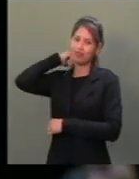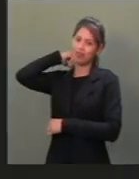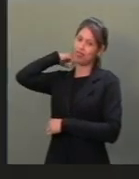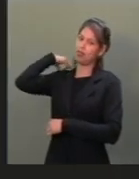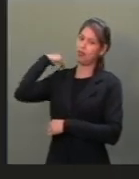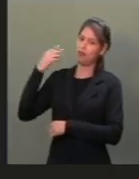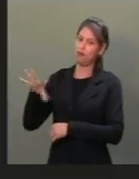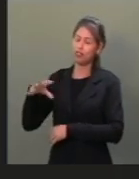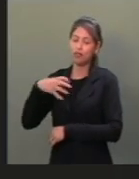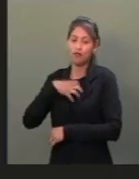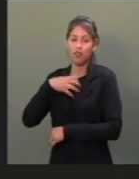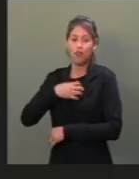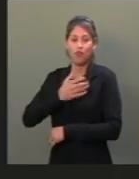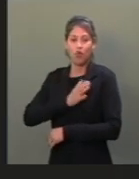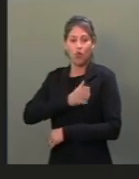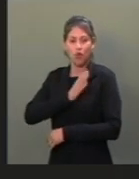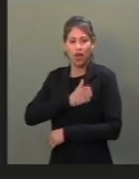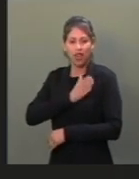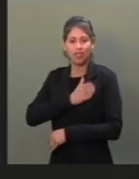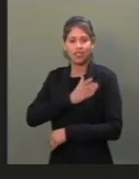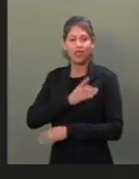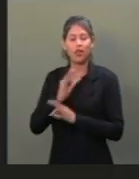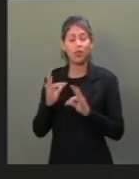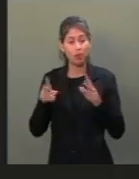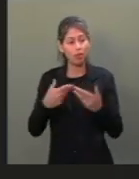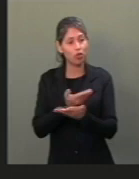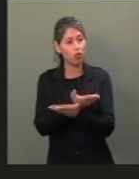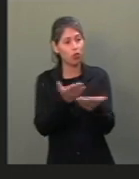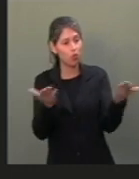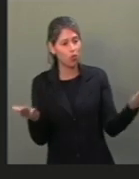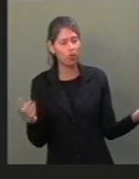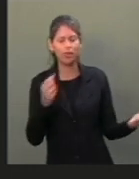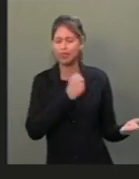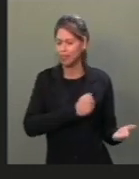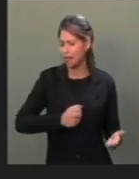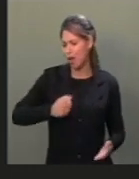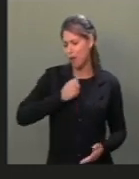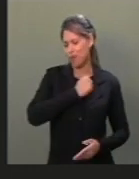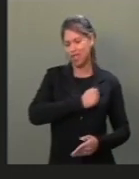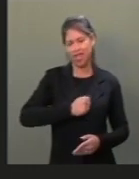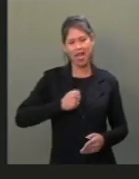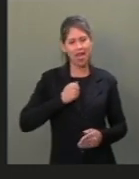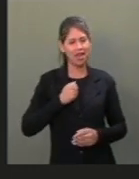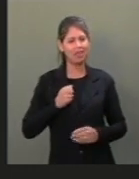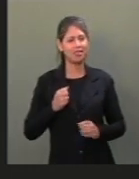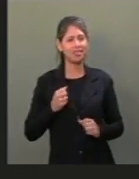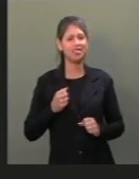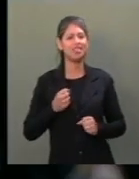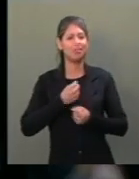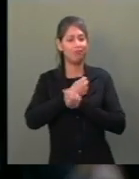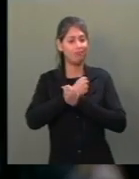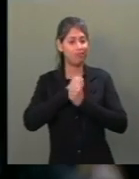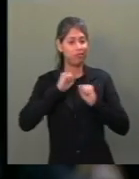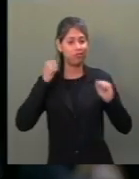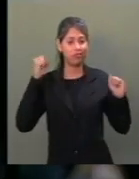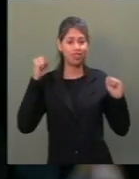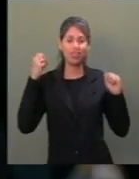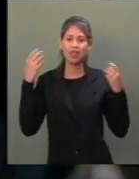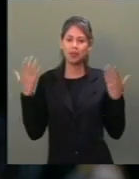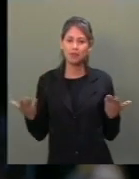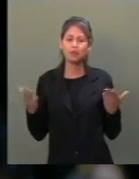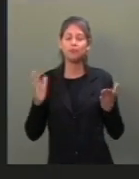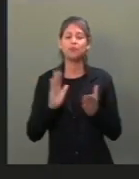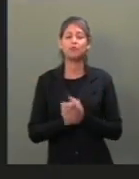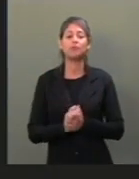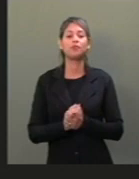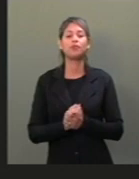no meu coração, mas de todos nós. Deus vai deixar uma saudade gigante, mas eu sei que é um até logo. Senhor presidente, eu